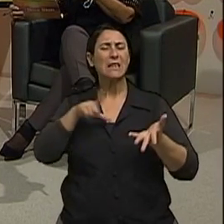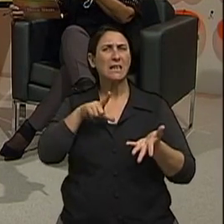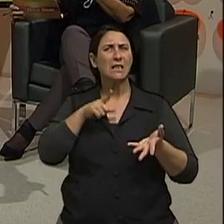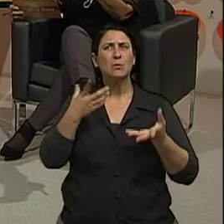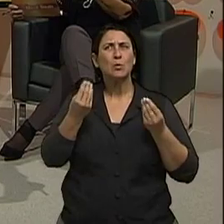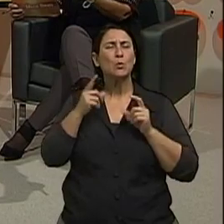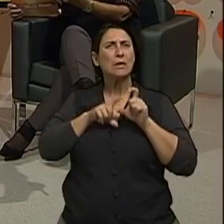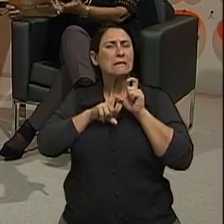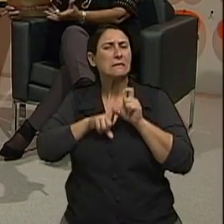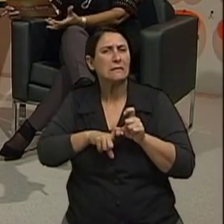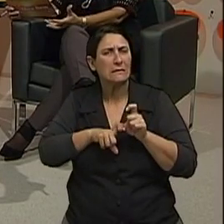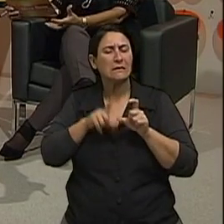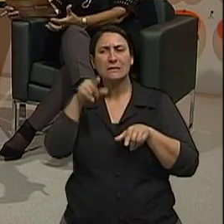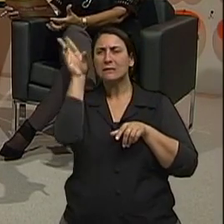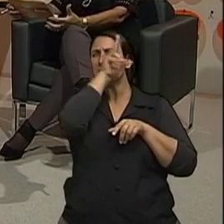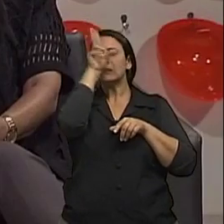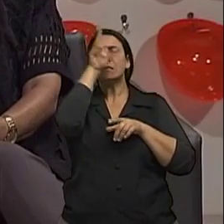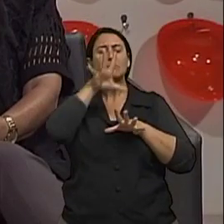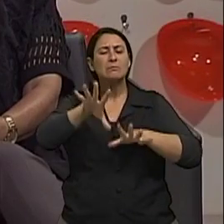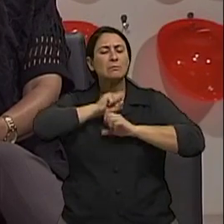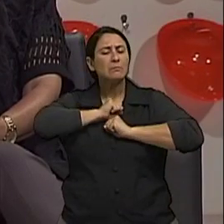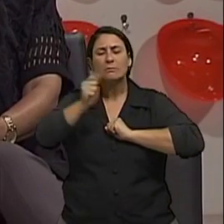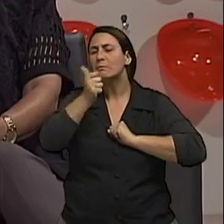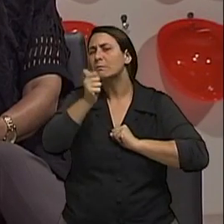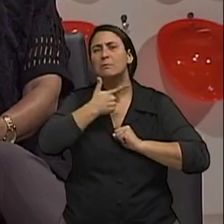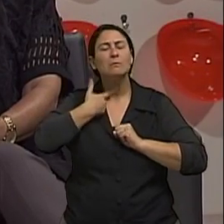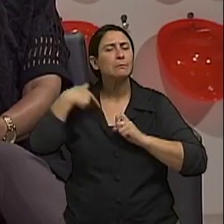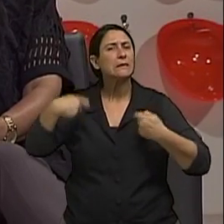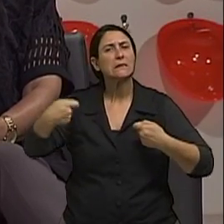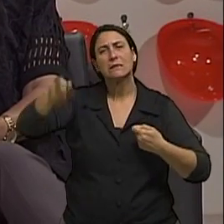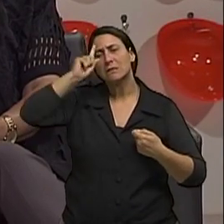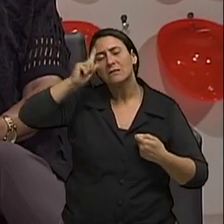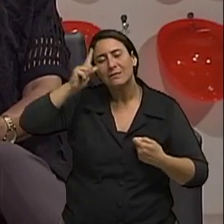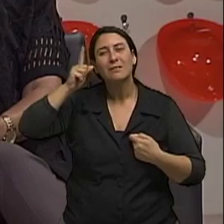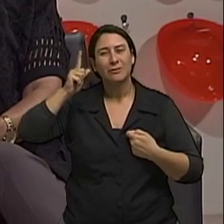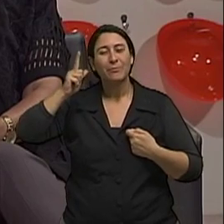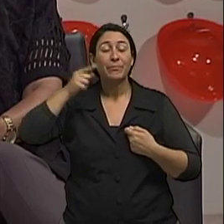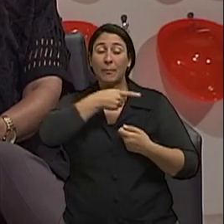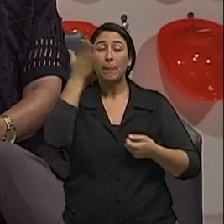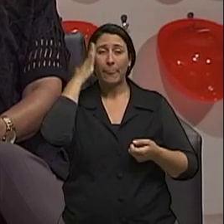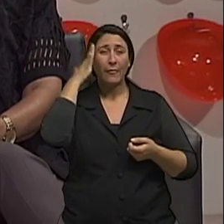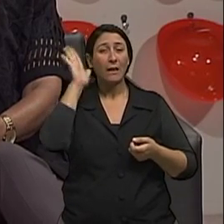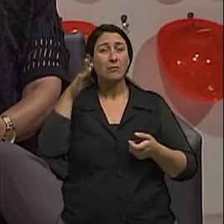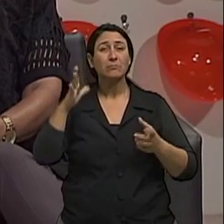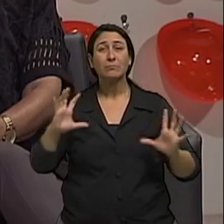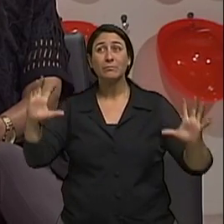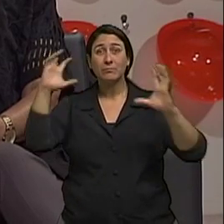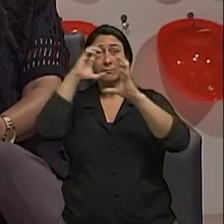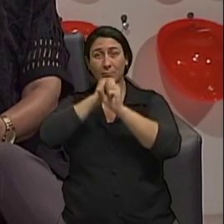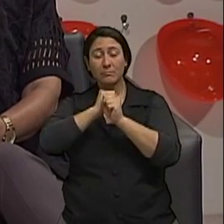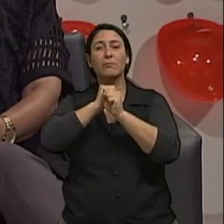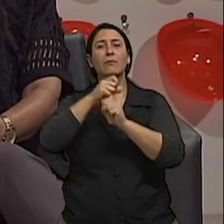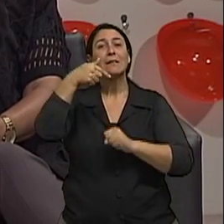considerado um alcoólatra, né. E na terceira idade a gente sabe que 70 milhões de homens e